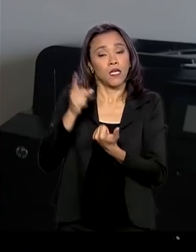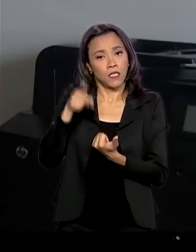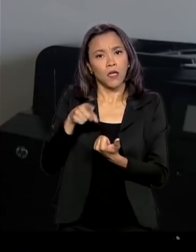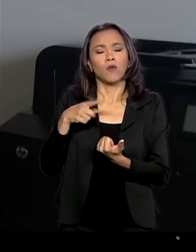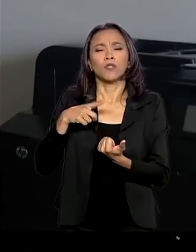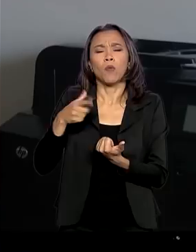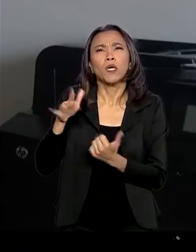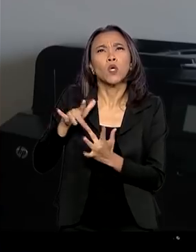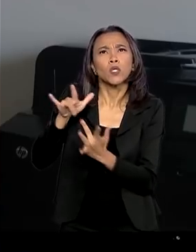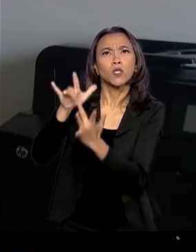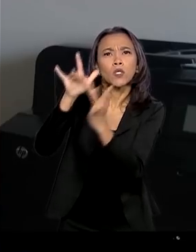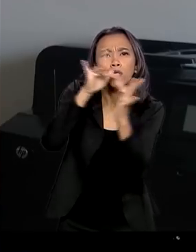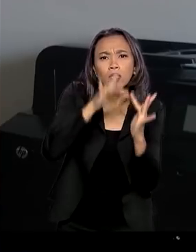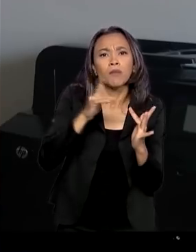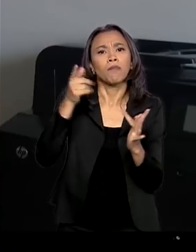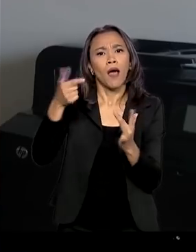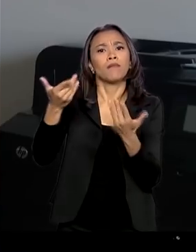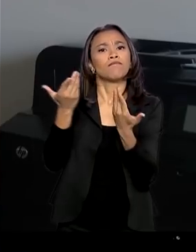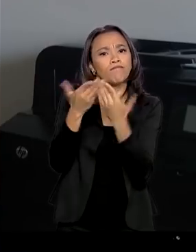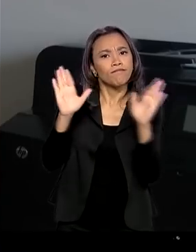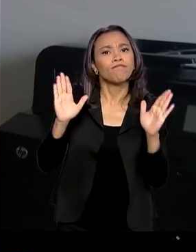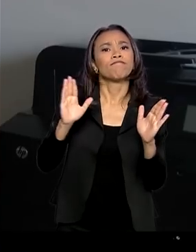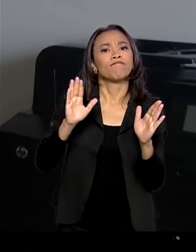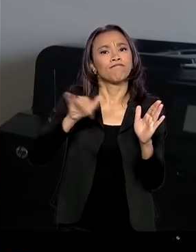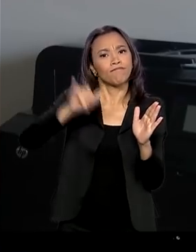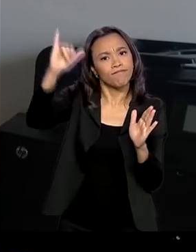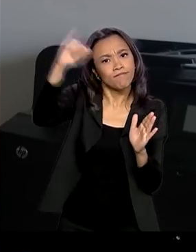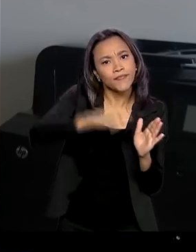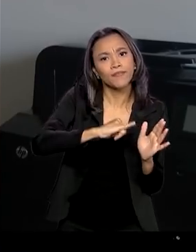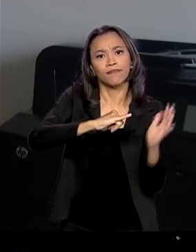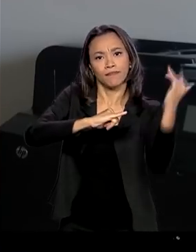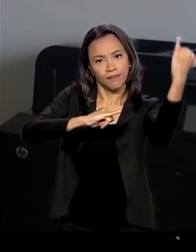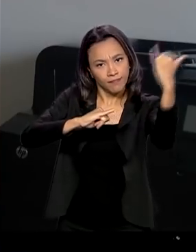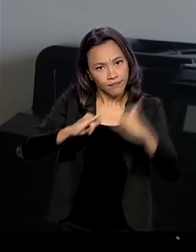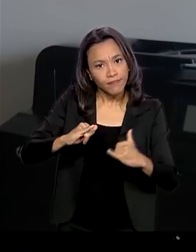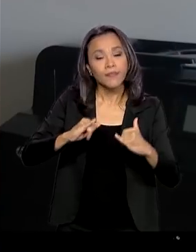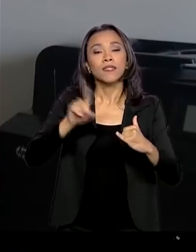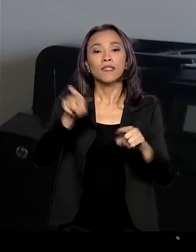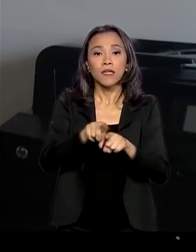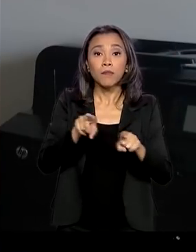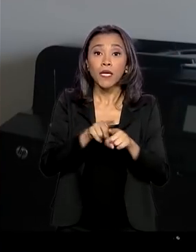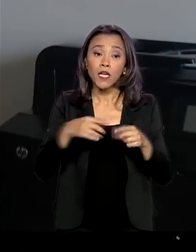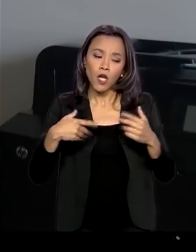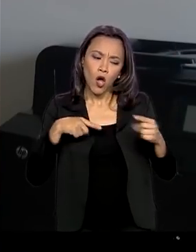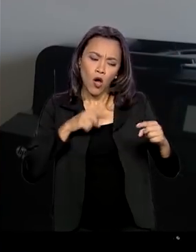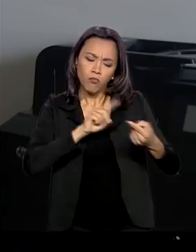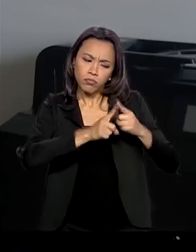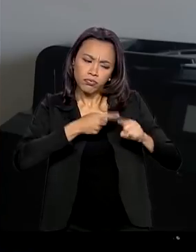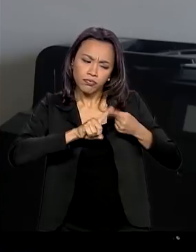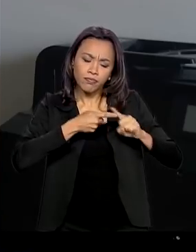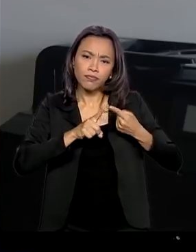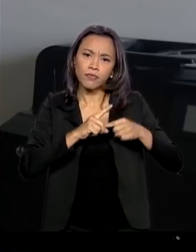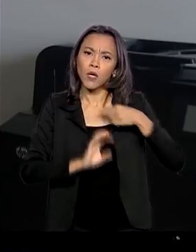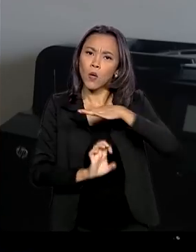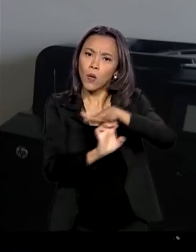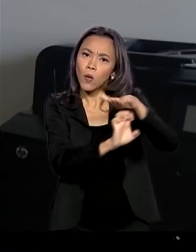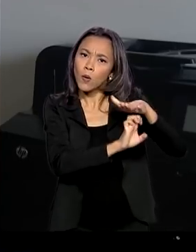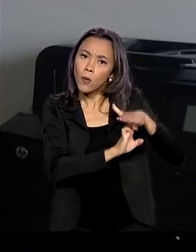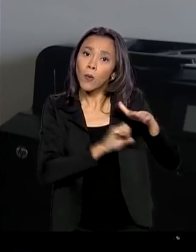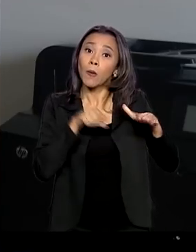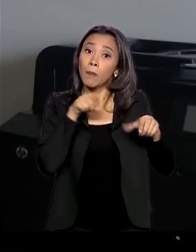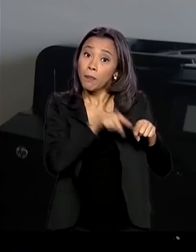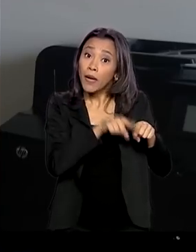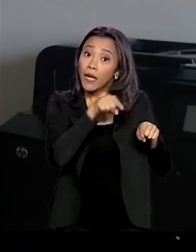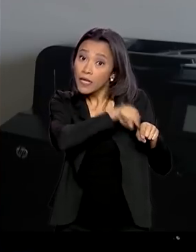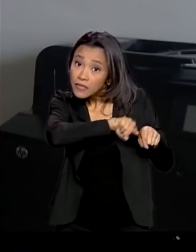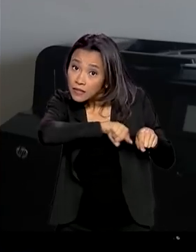diplomáticos para a abertura excepcional de espaços aéreos e também com as companhias aéreas para a realização de voos destinados